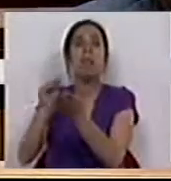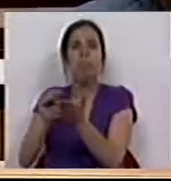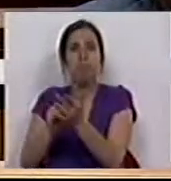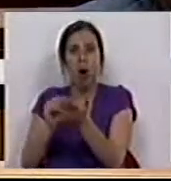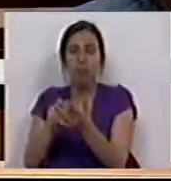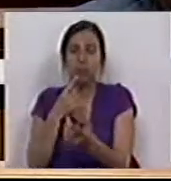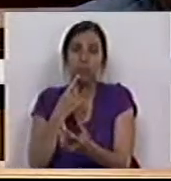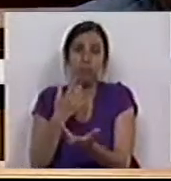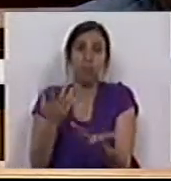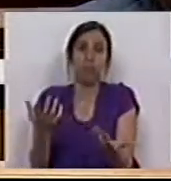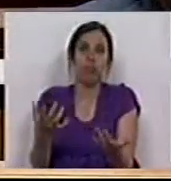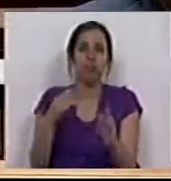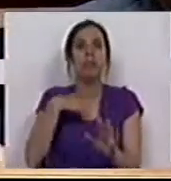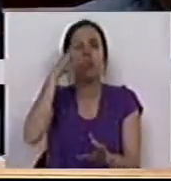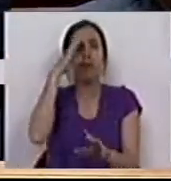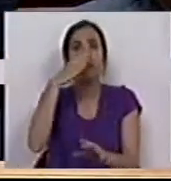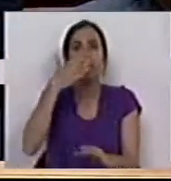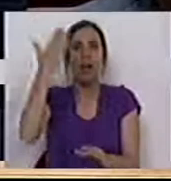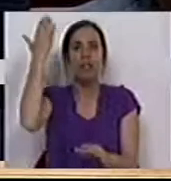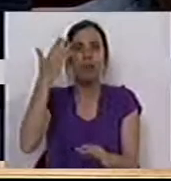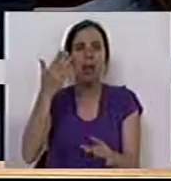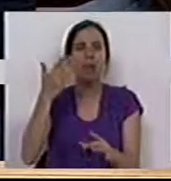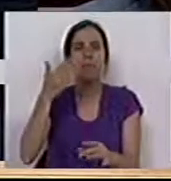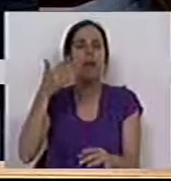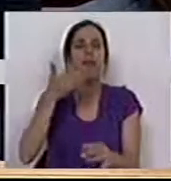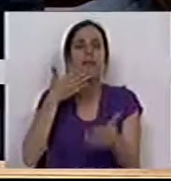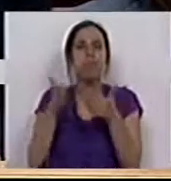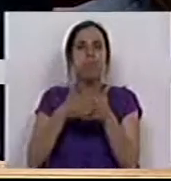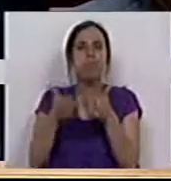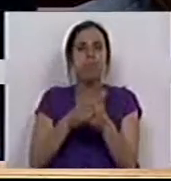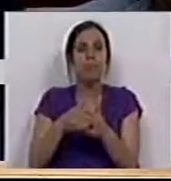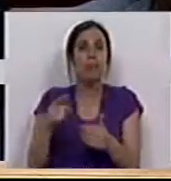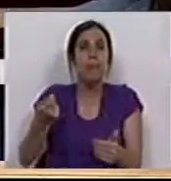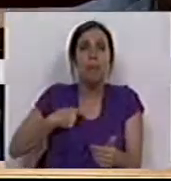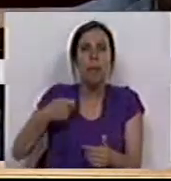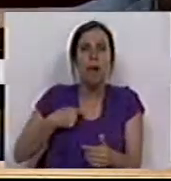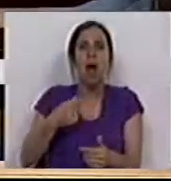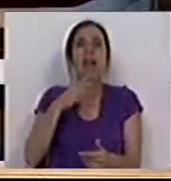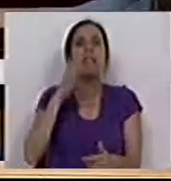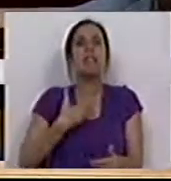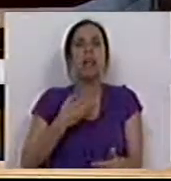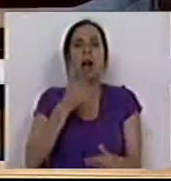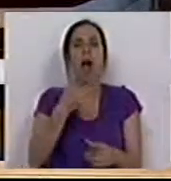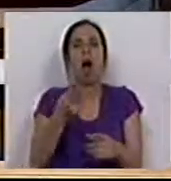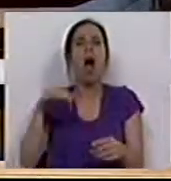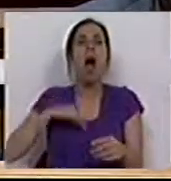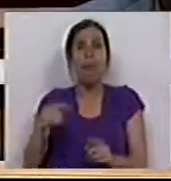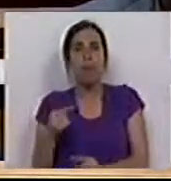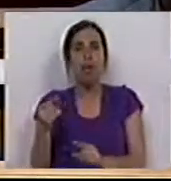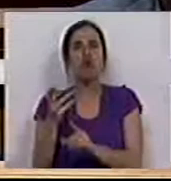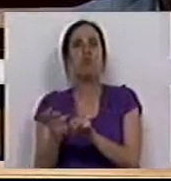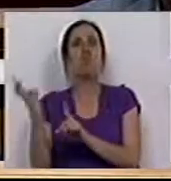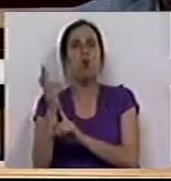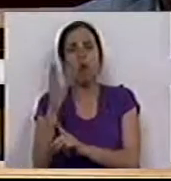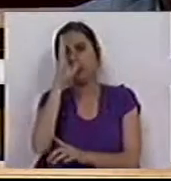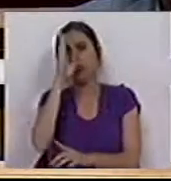em Portugal. Sabemos que os mais velhos que vivem com pensões, que ouvem tantas vezes o CDS a dizer que aumentou as pensões mínimas